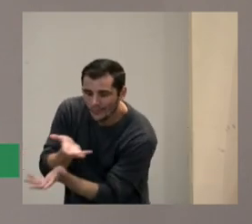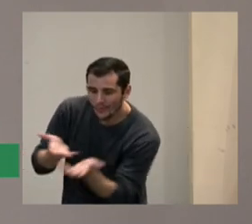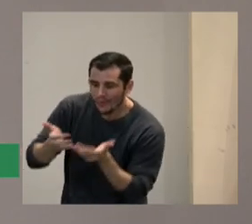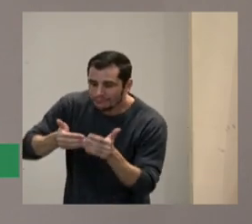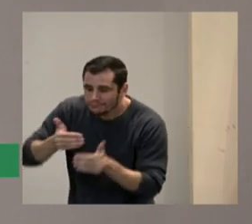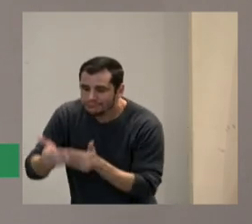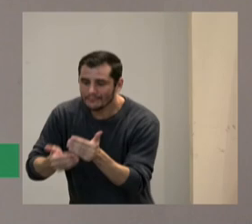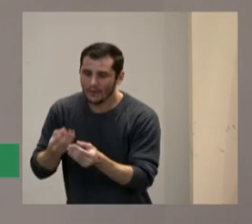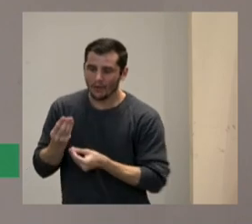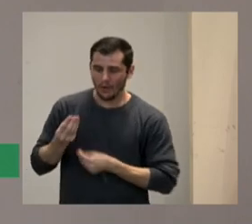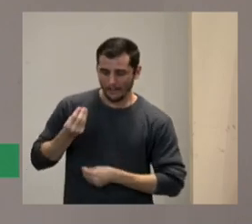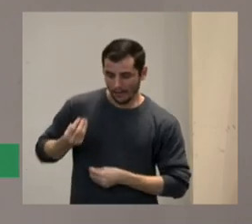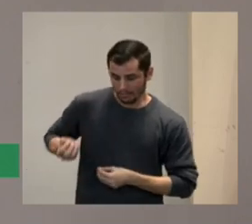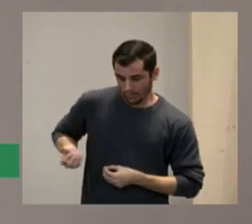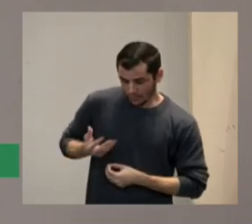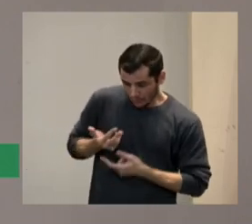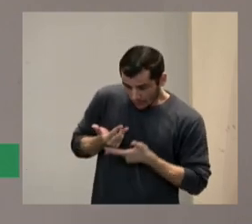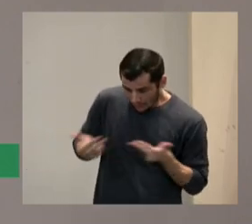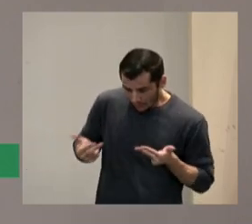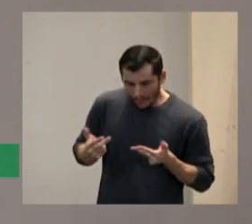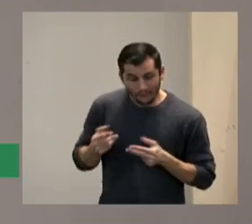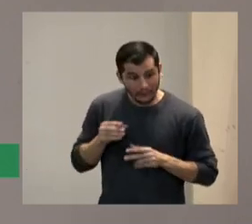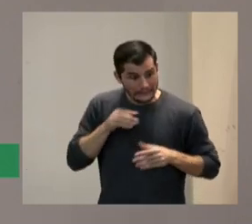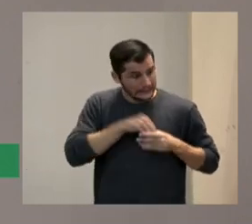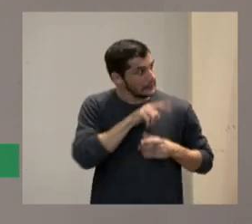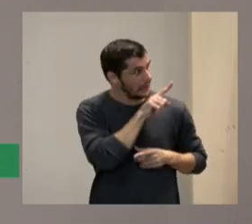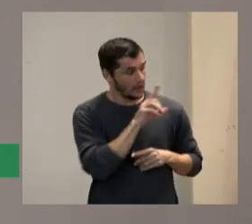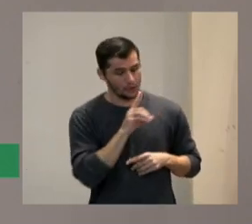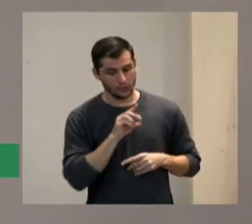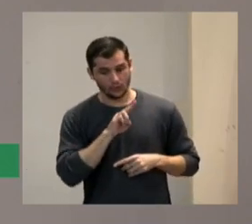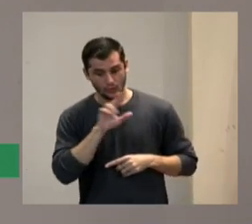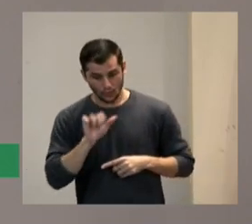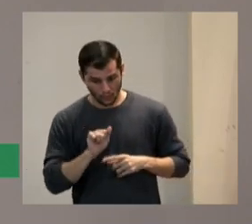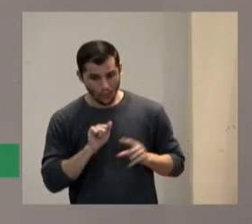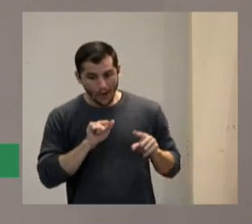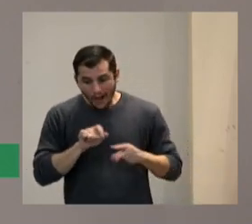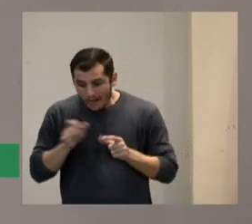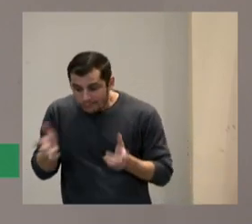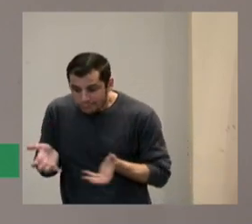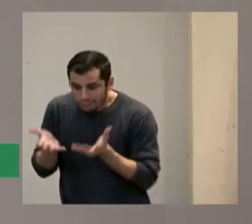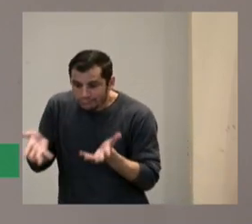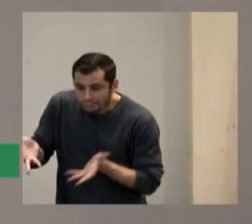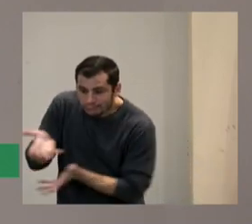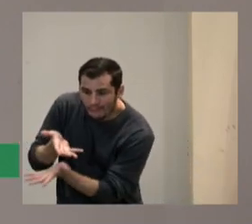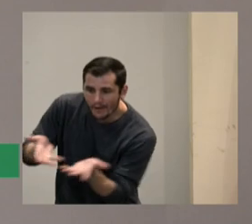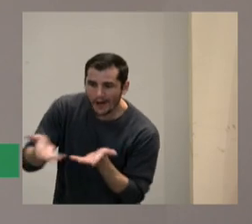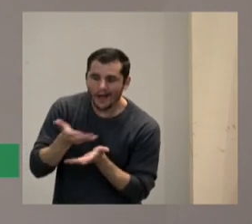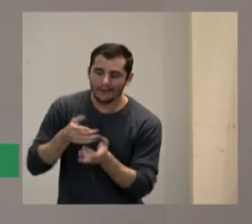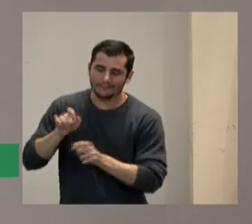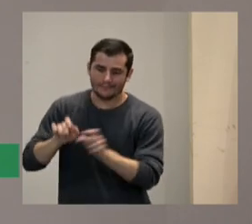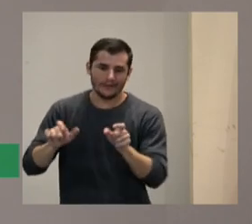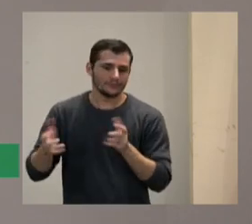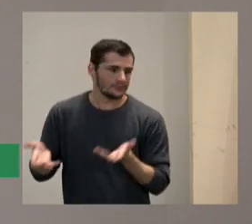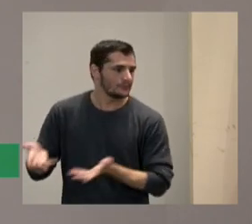novos dentro do DUA é que não se concibe o DUA sem uma práctica colaborativa dos professores